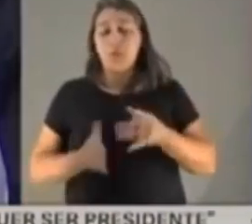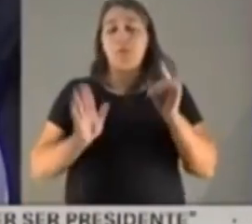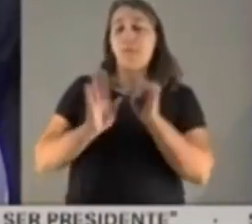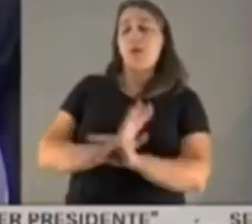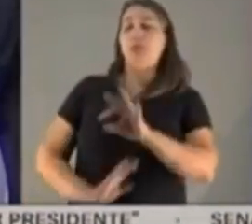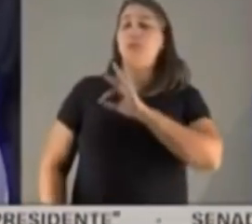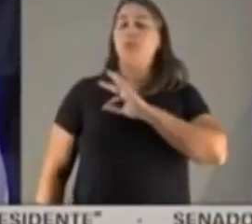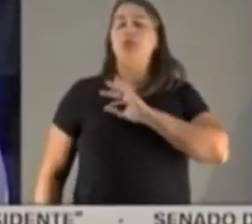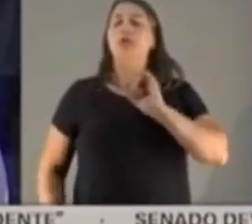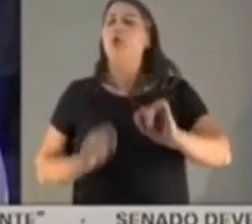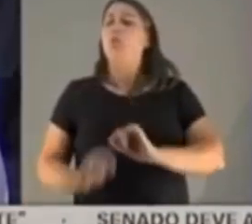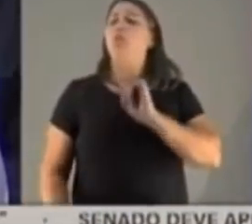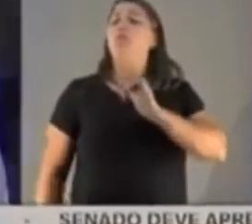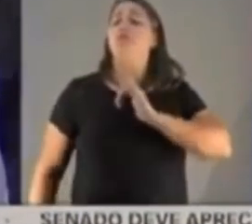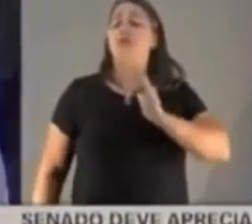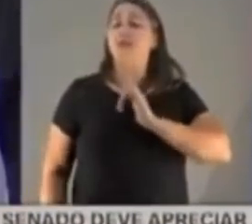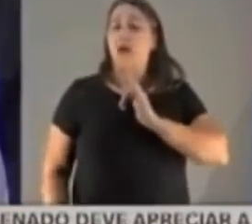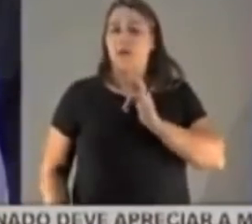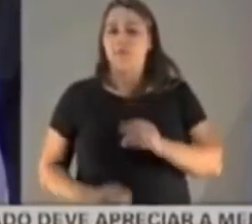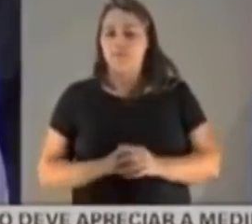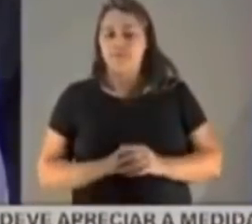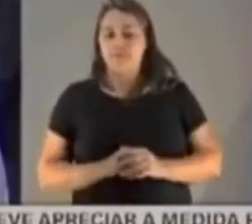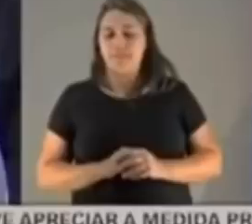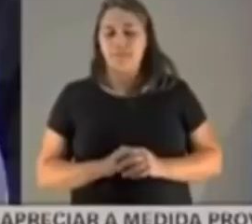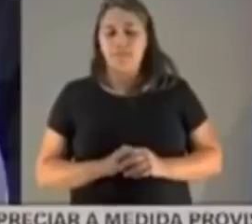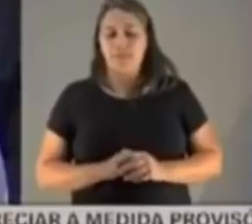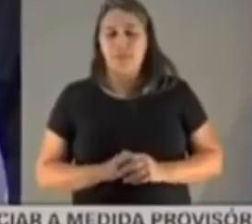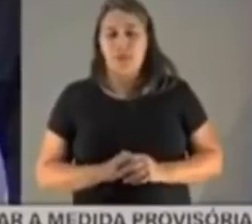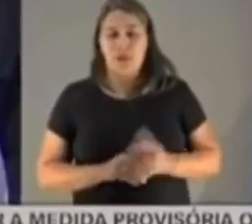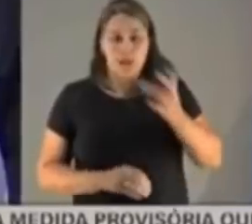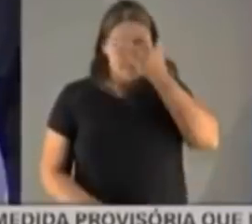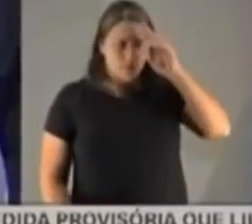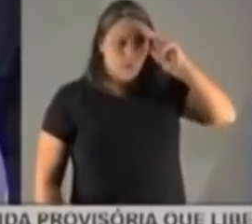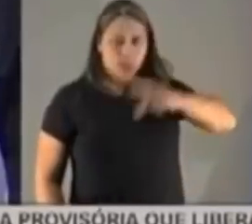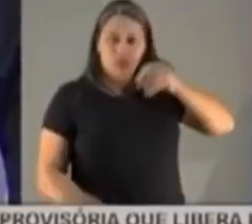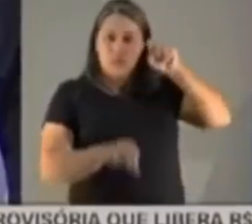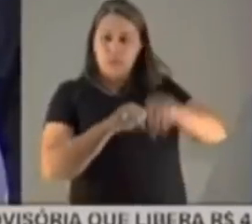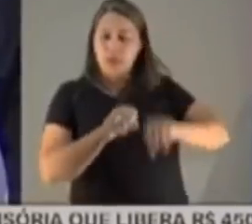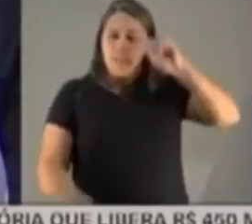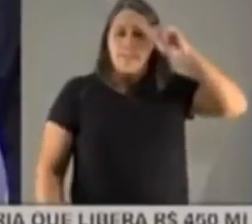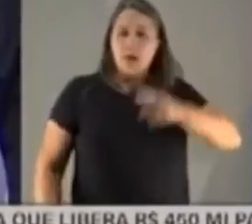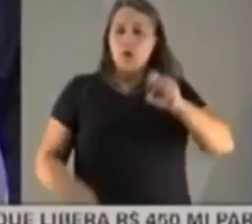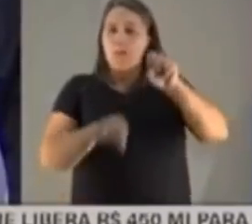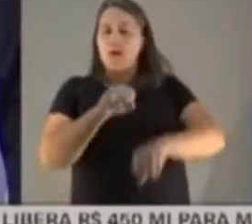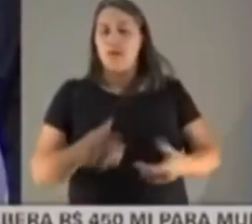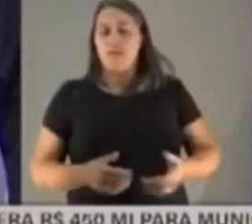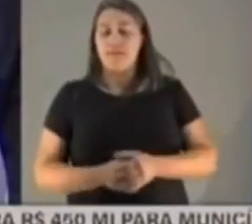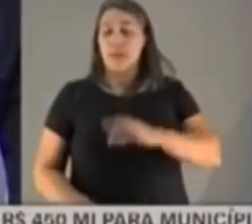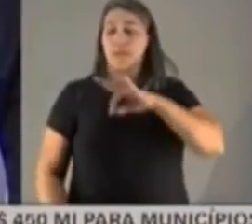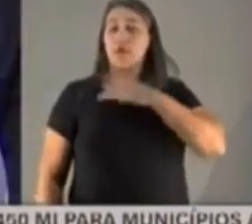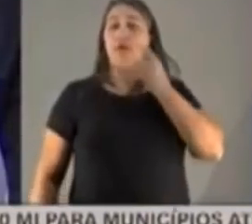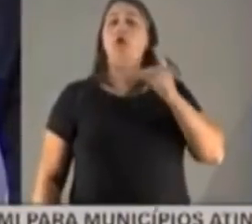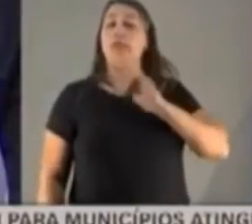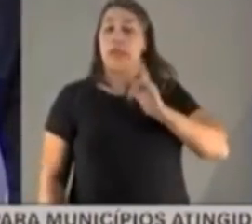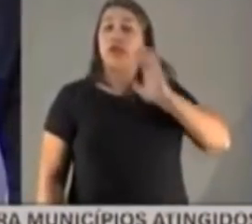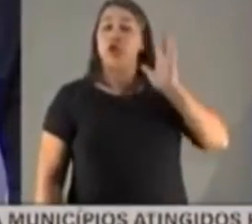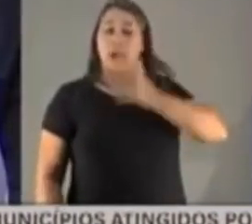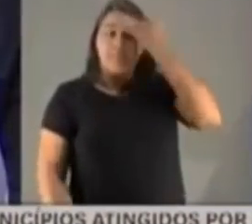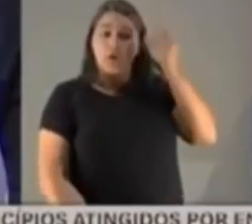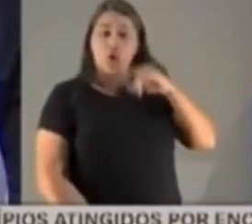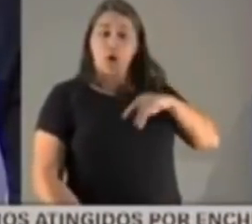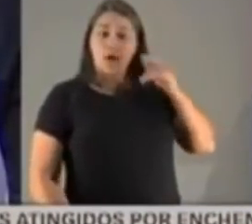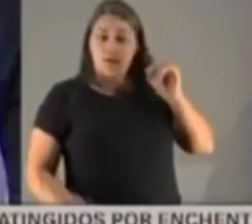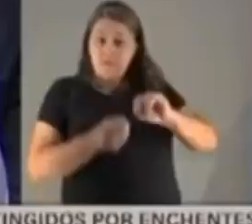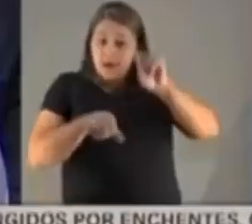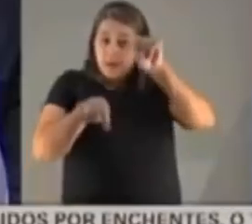o que vocês têm de elementos do ponto de vista de autoria e mandante? Os delegados disseram, nós temos os autores, eu não quero saber quem